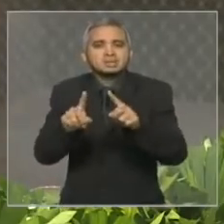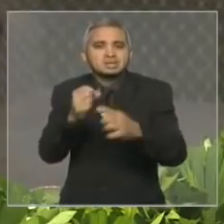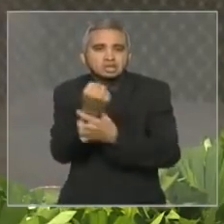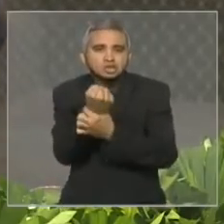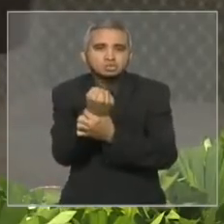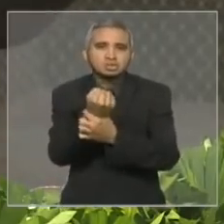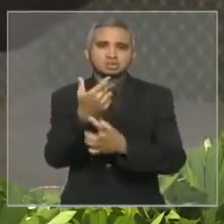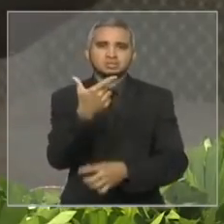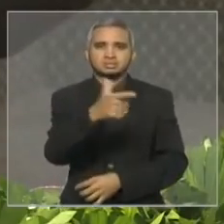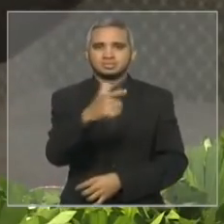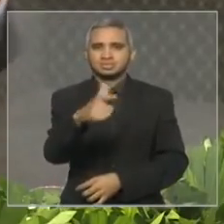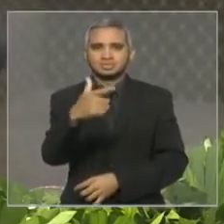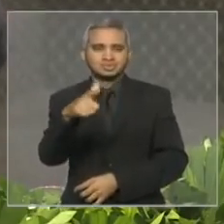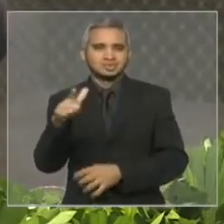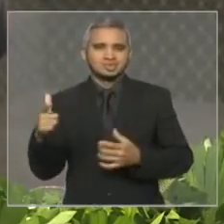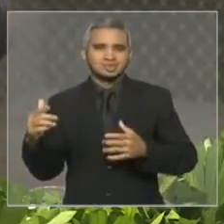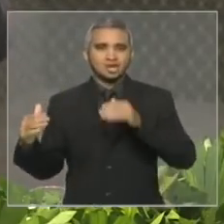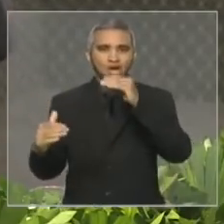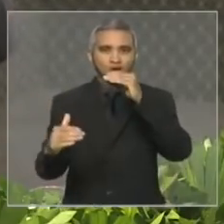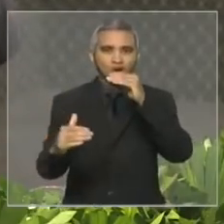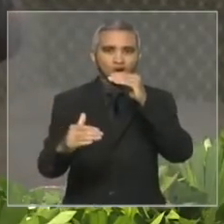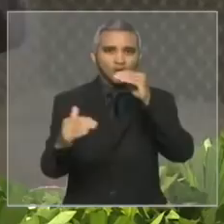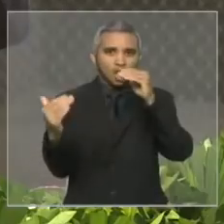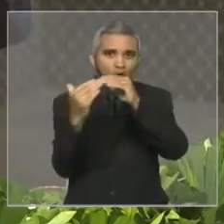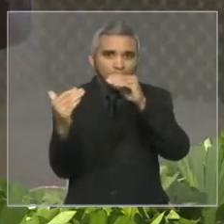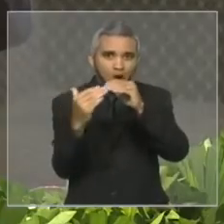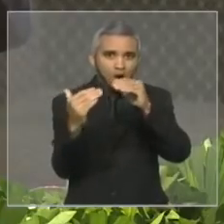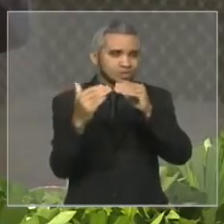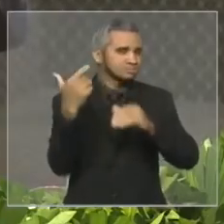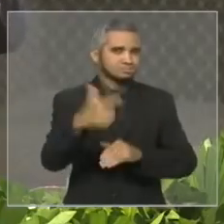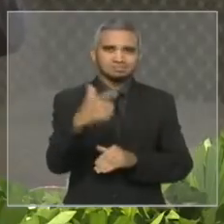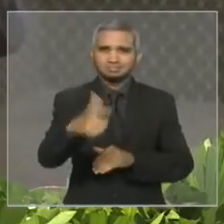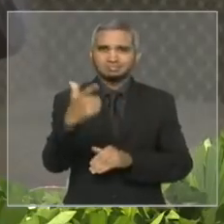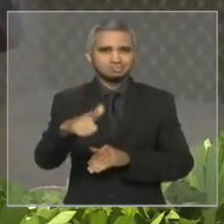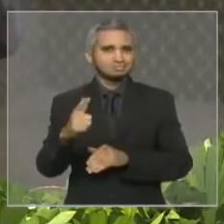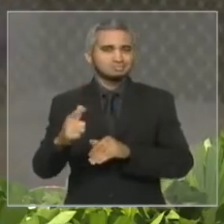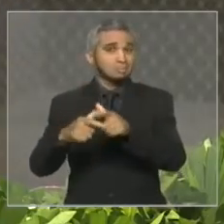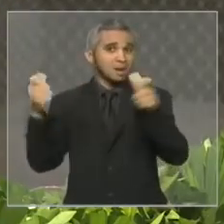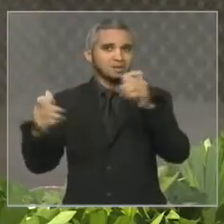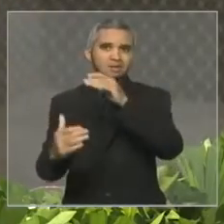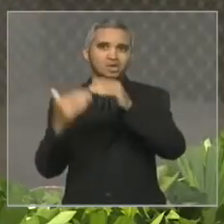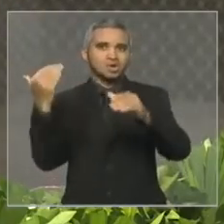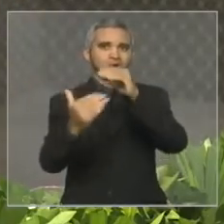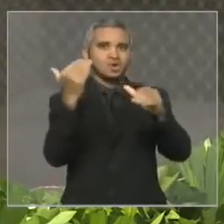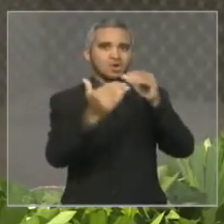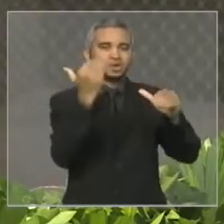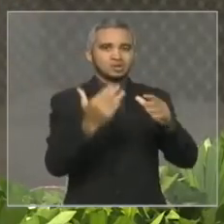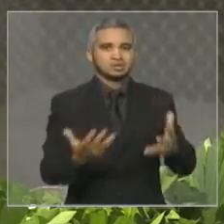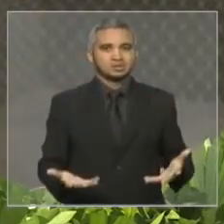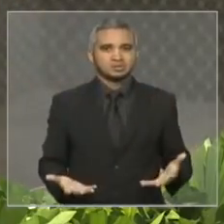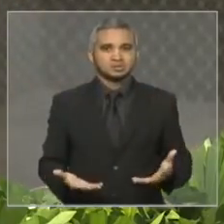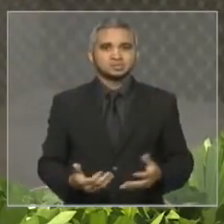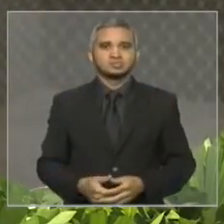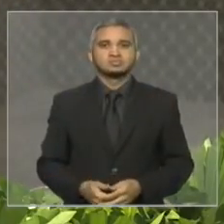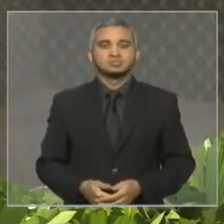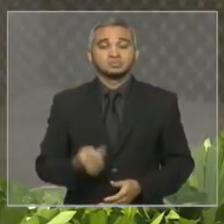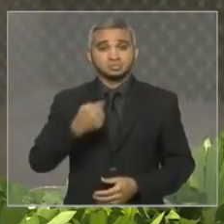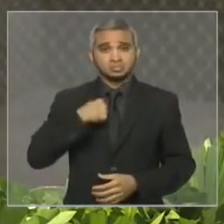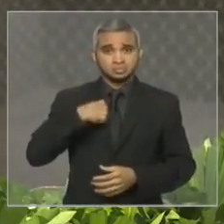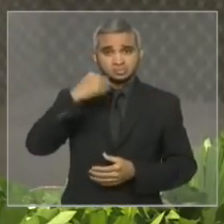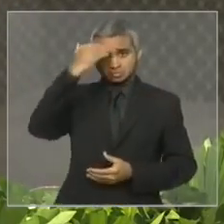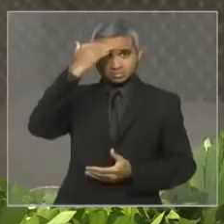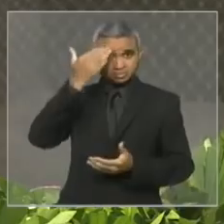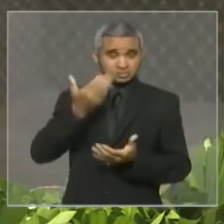não haverá concórdia não haverá uma sociedade pacífica para todos nós eu acredito